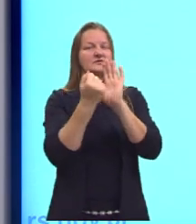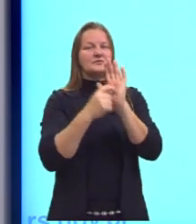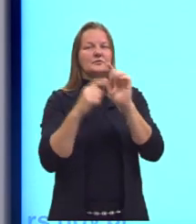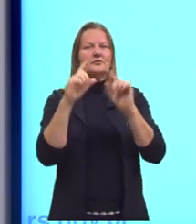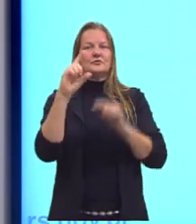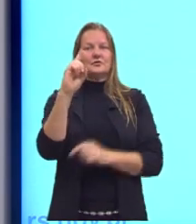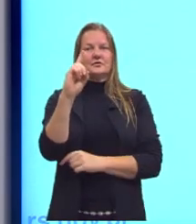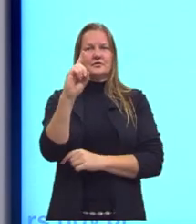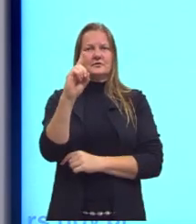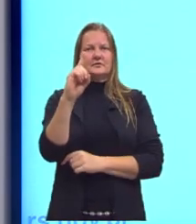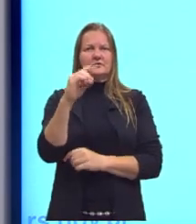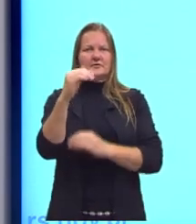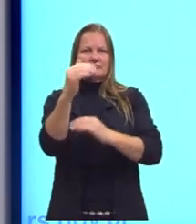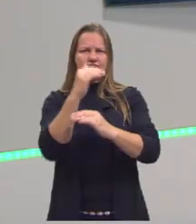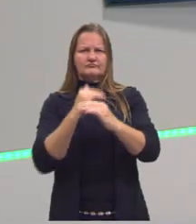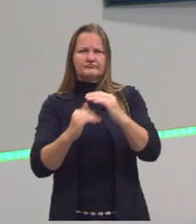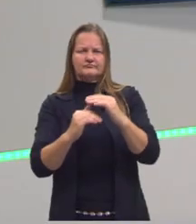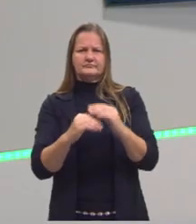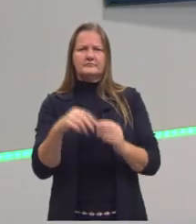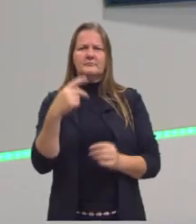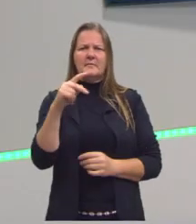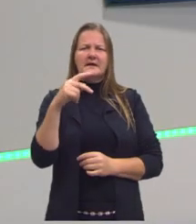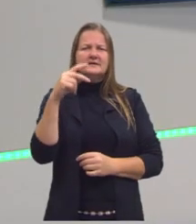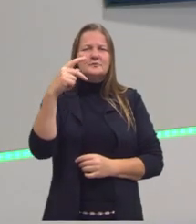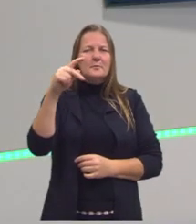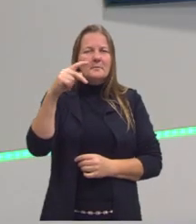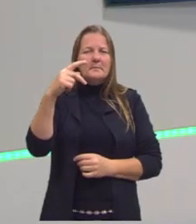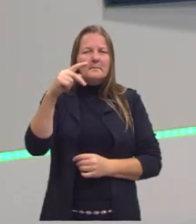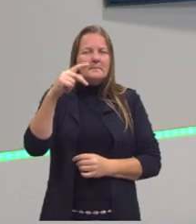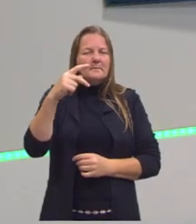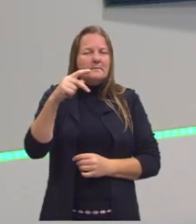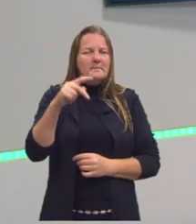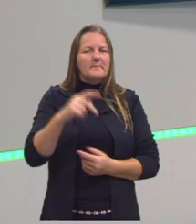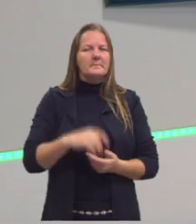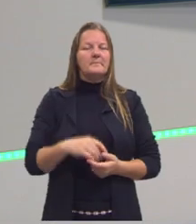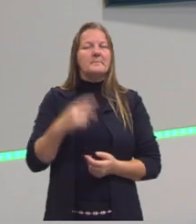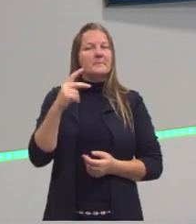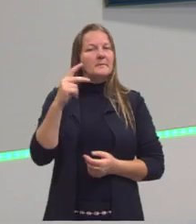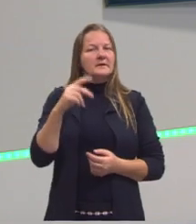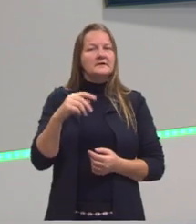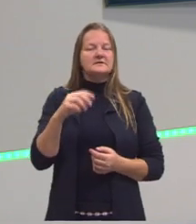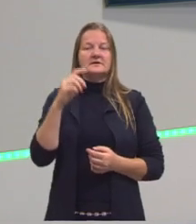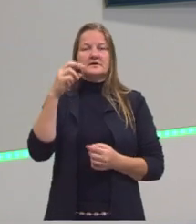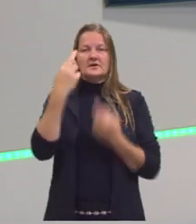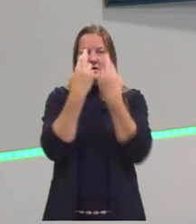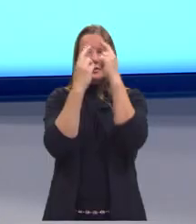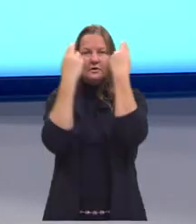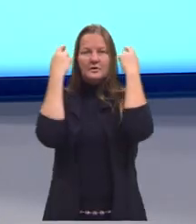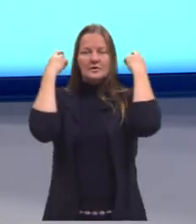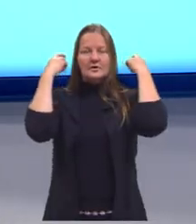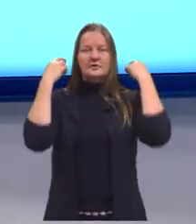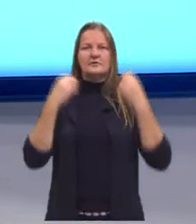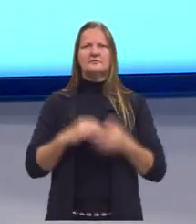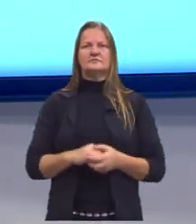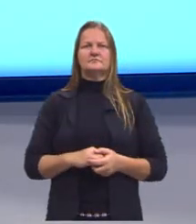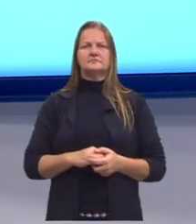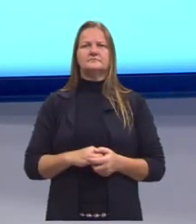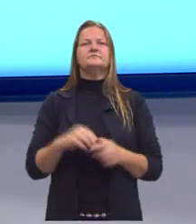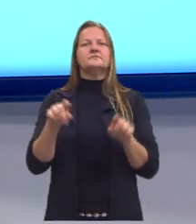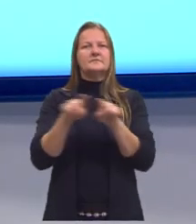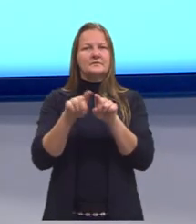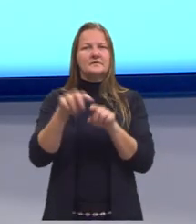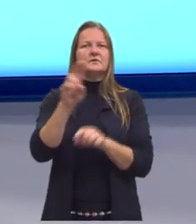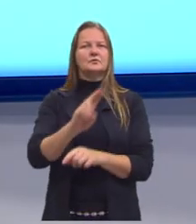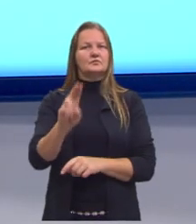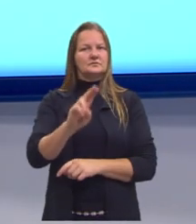letrinha aqui embaixo, que parece um P. Aparece, não é o P. É uma letra grega, ro, que a gente usa também para